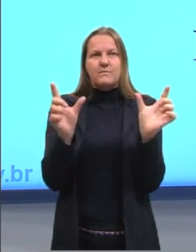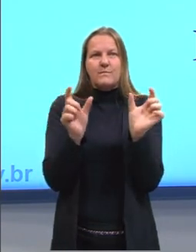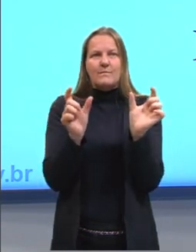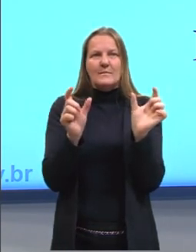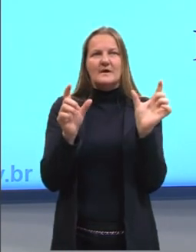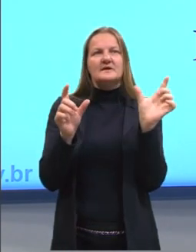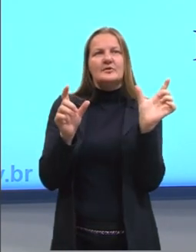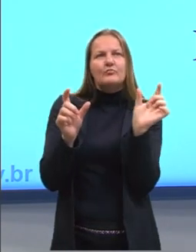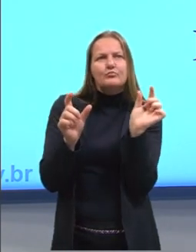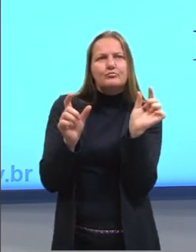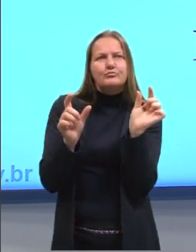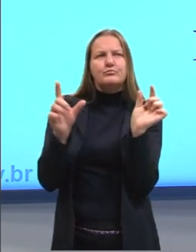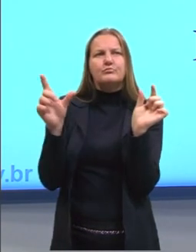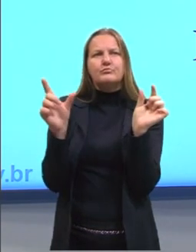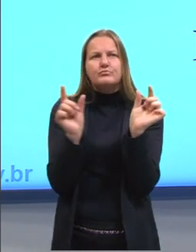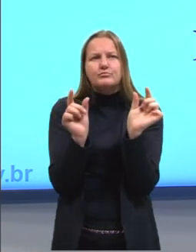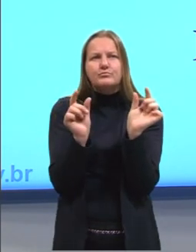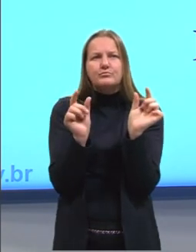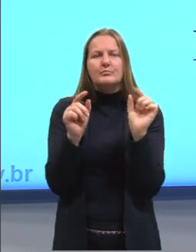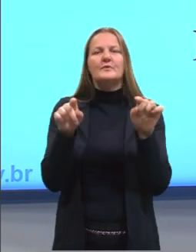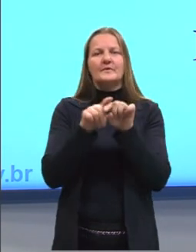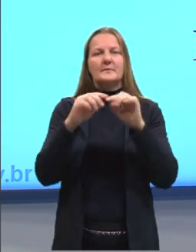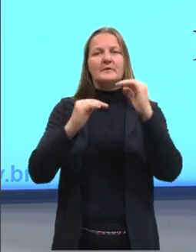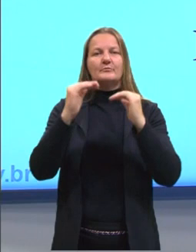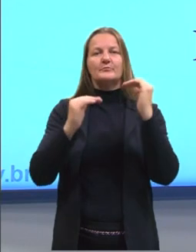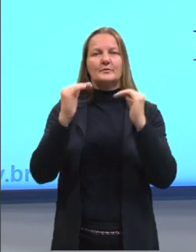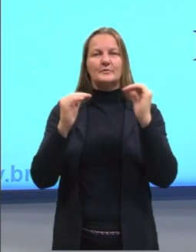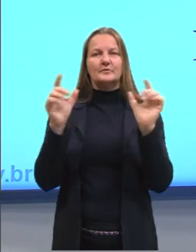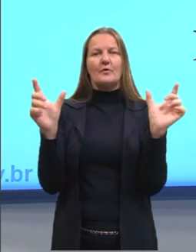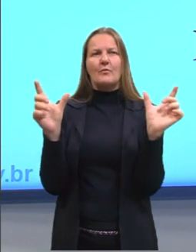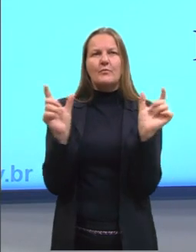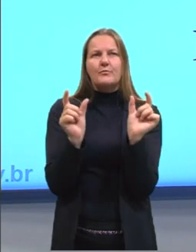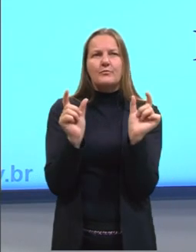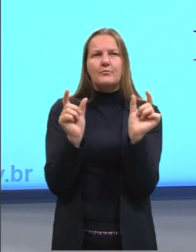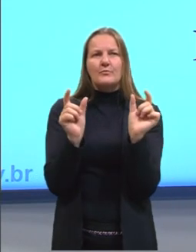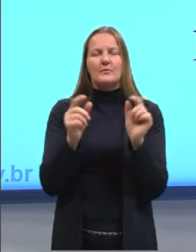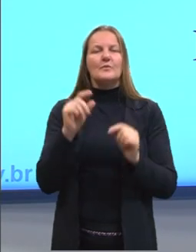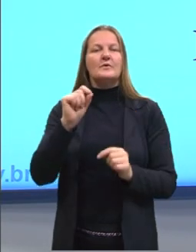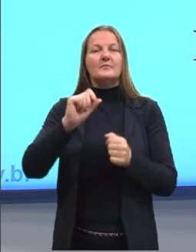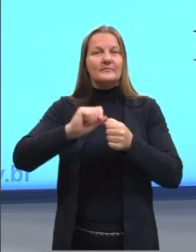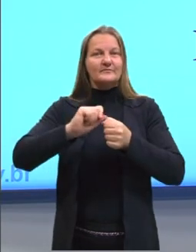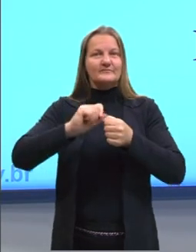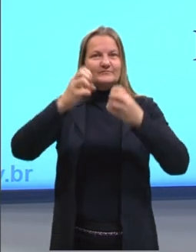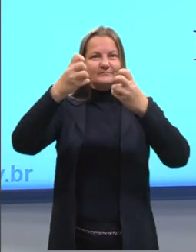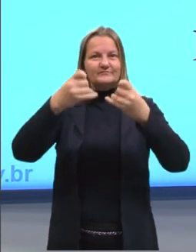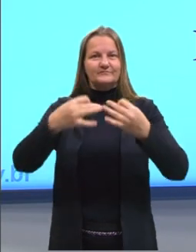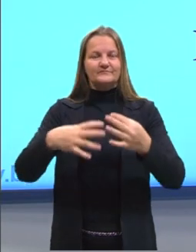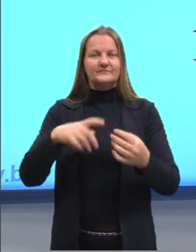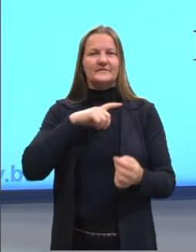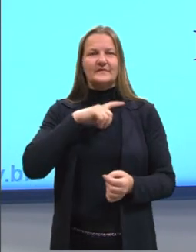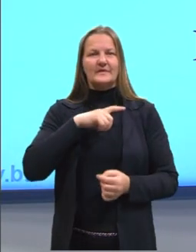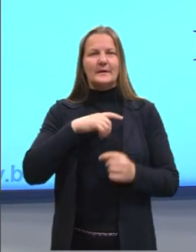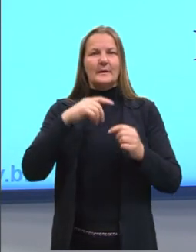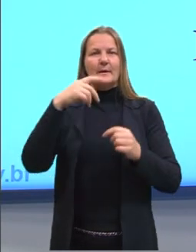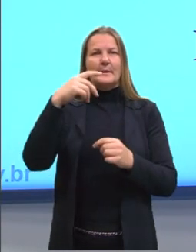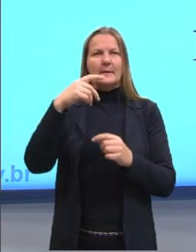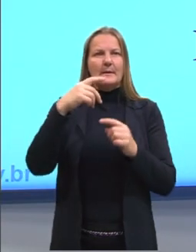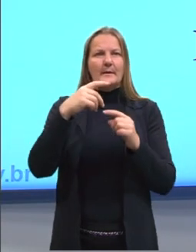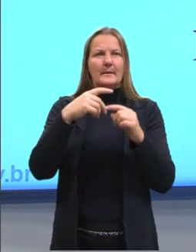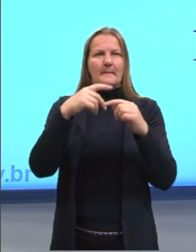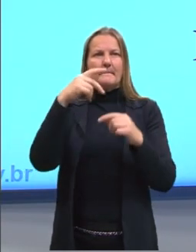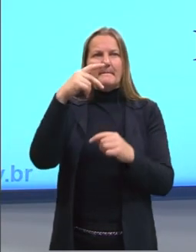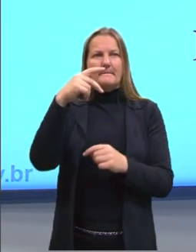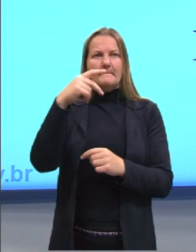eu diminuo, vai acontecer a mesma coisa. Também diminui. Então, o que eu posso dizer? Que P multiplicado por V,